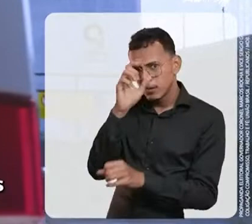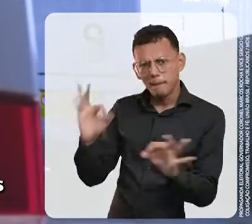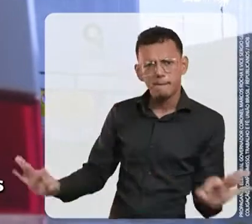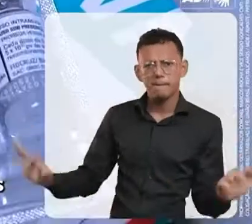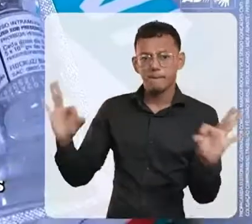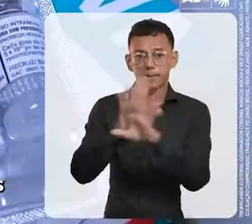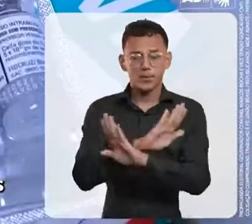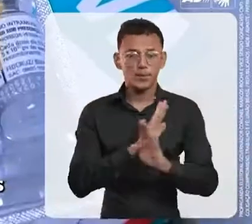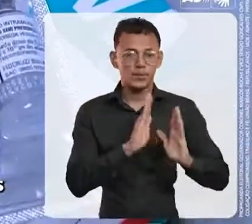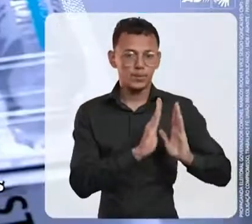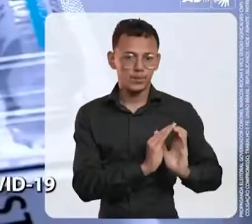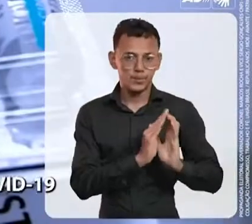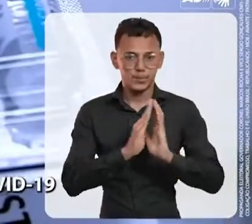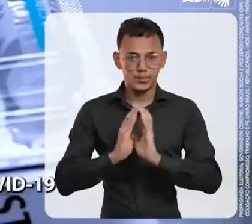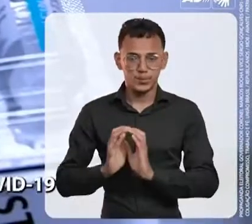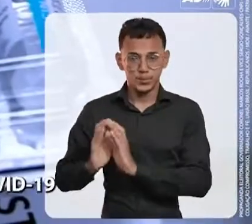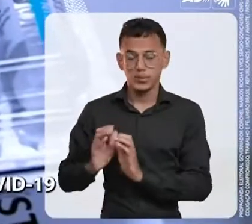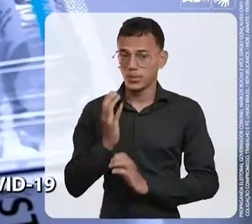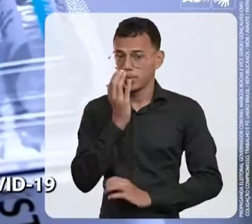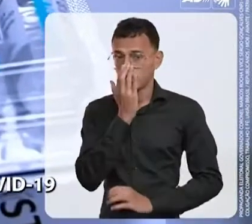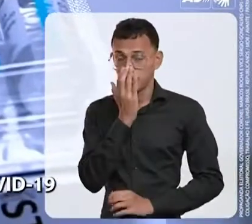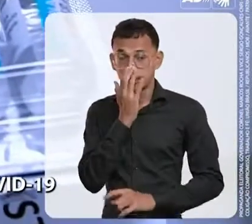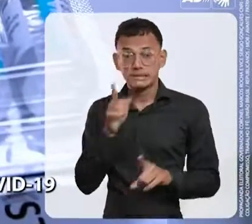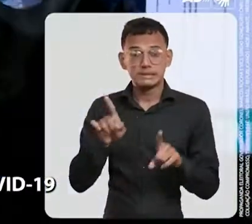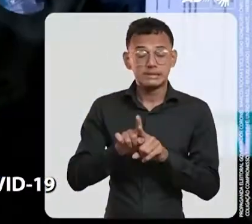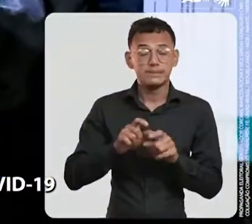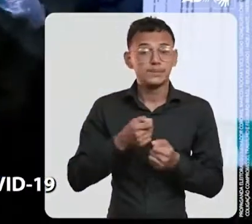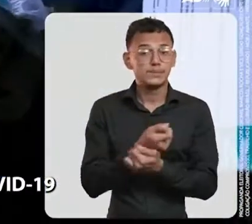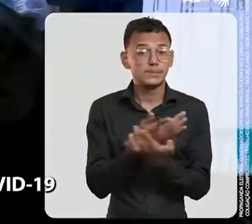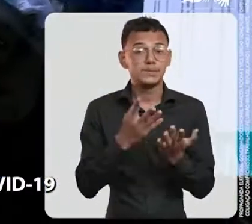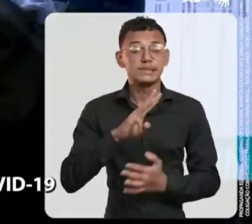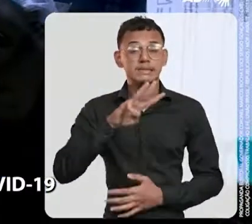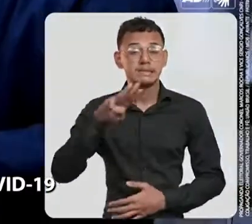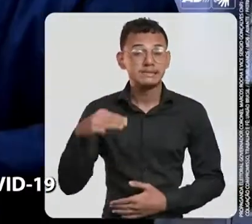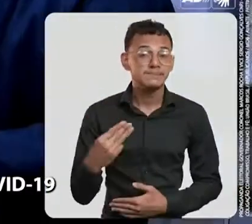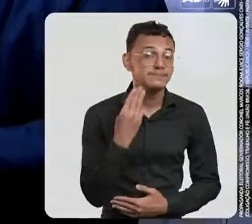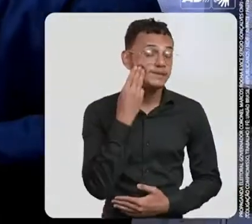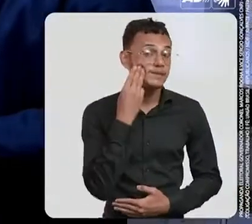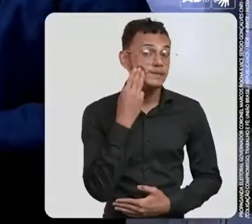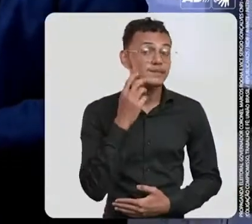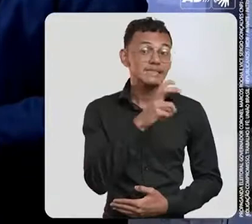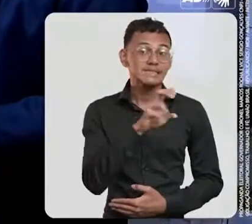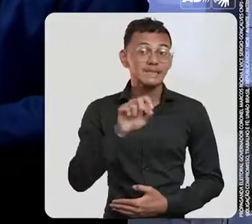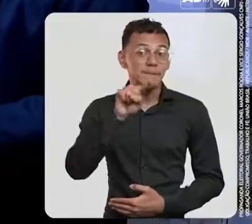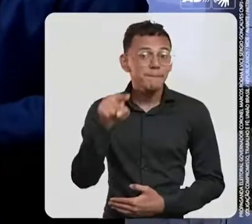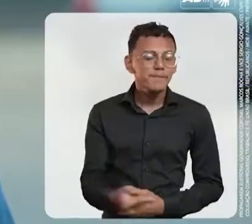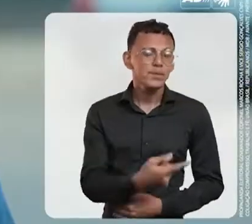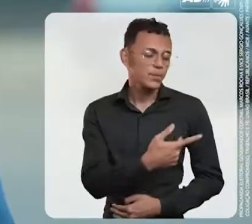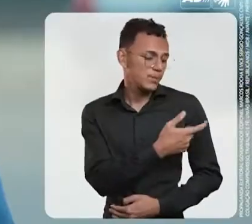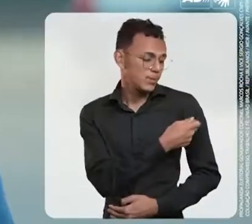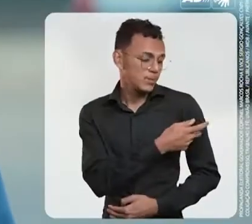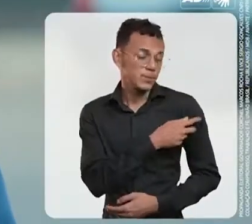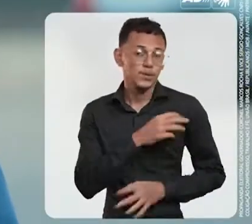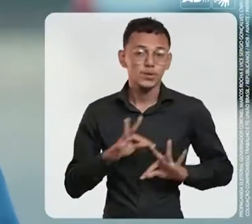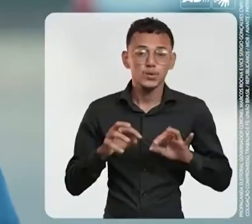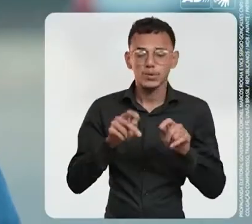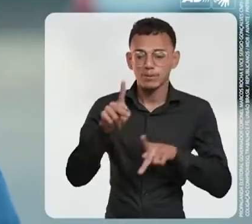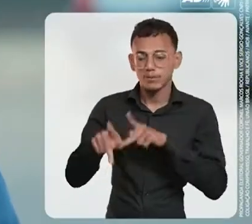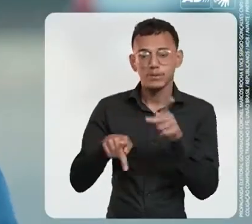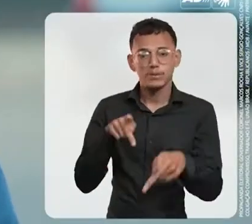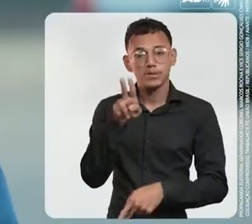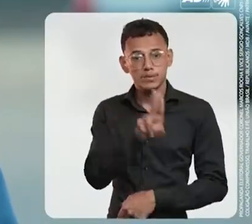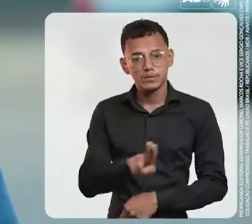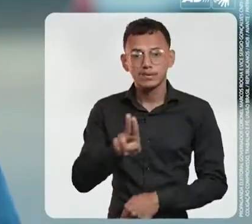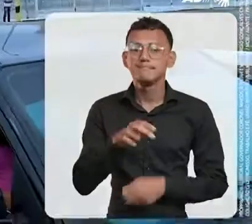e distribuímos mais de 3 milhões e 500 mil doses da vacina contra a Covid-19 para toda a população. Foi o que naquele momento a